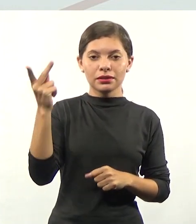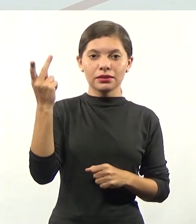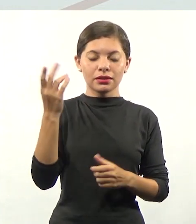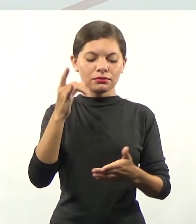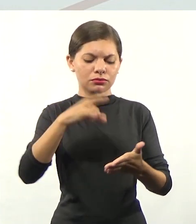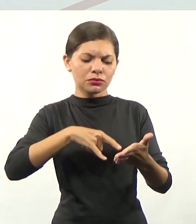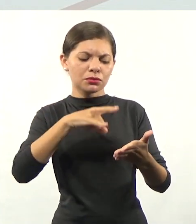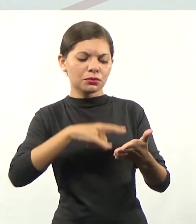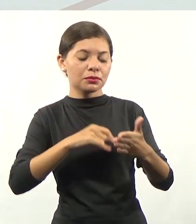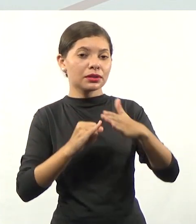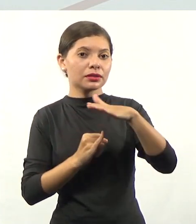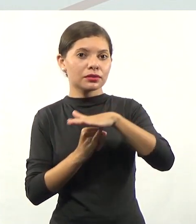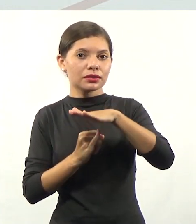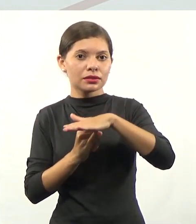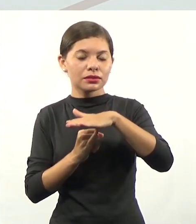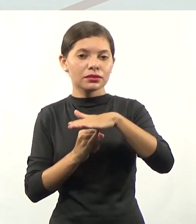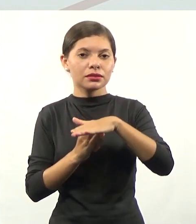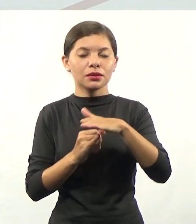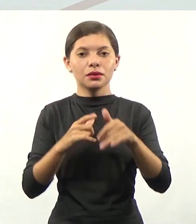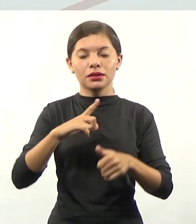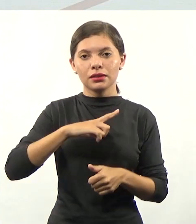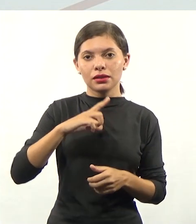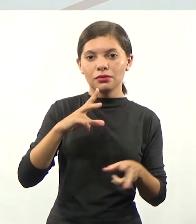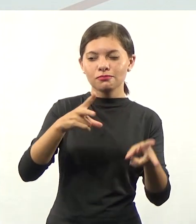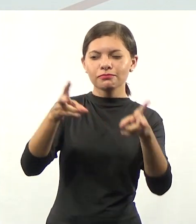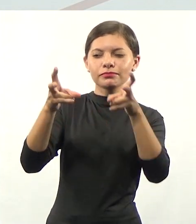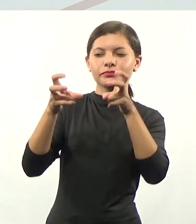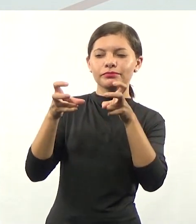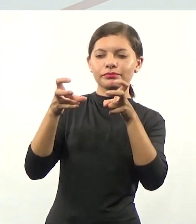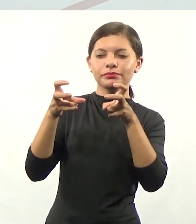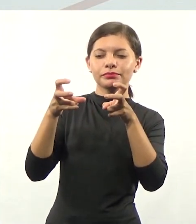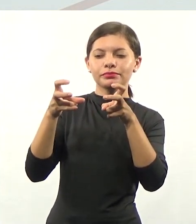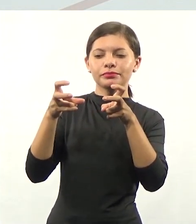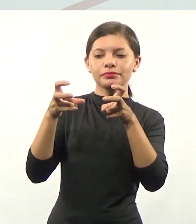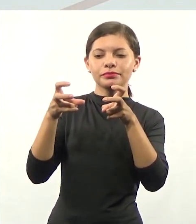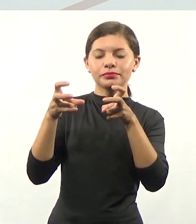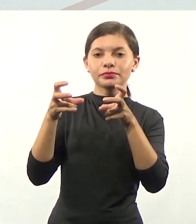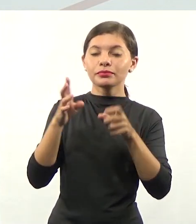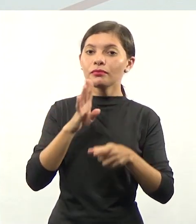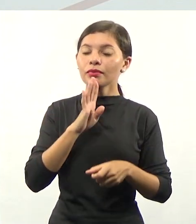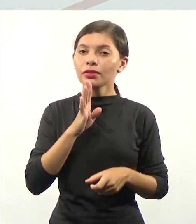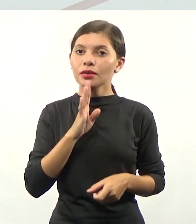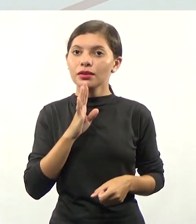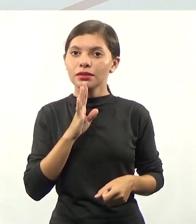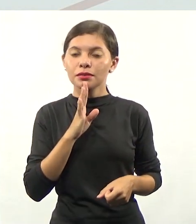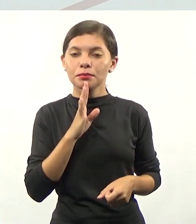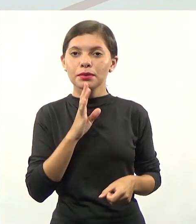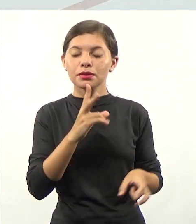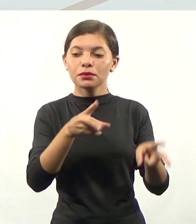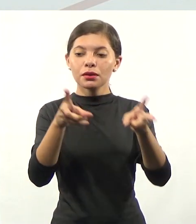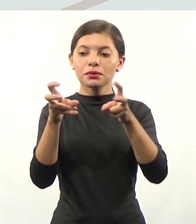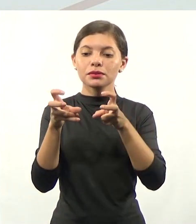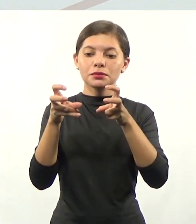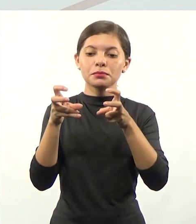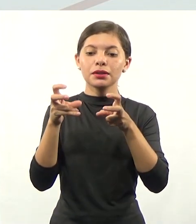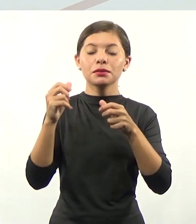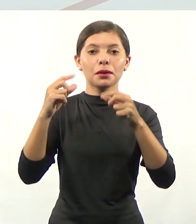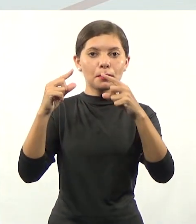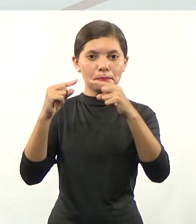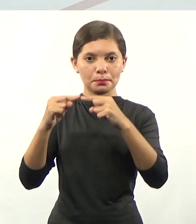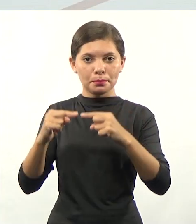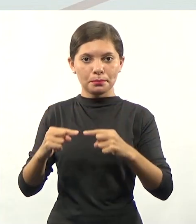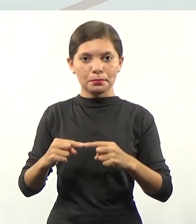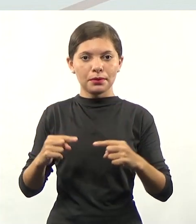E aí ele tem o credenciamento e o reconhecimento. O reconhecimento também se aplica às instituições públicas.